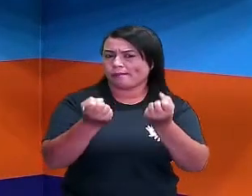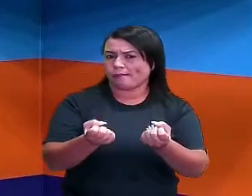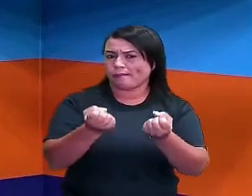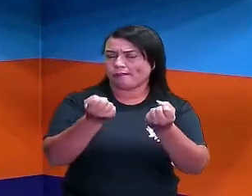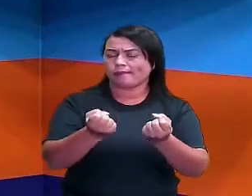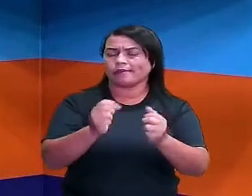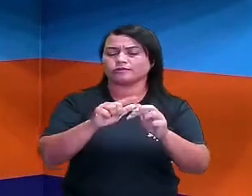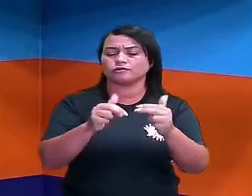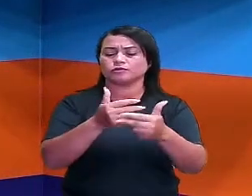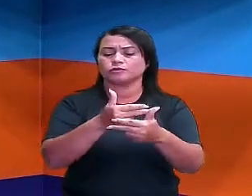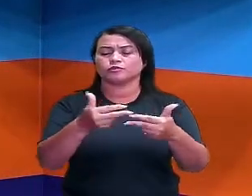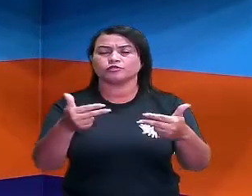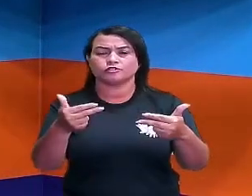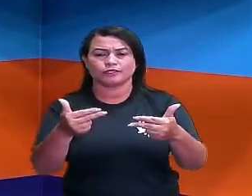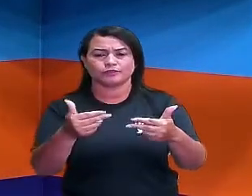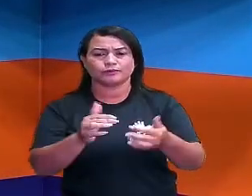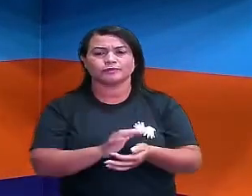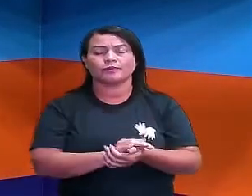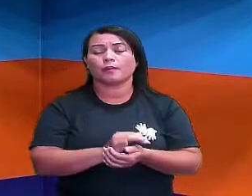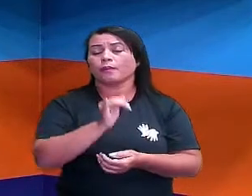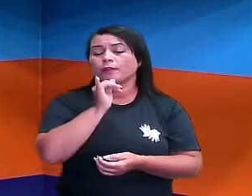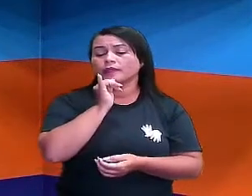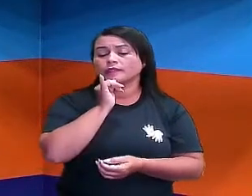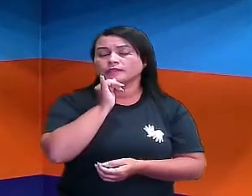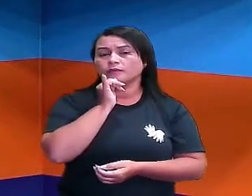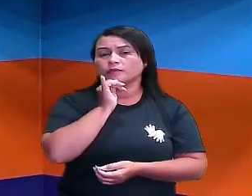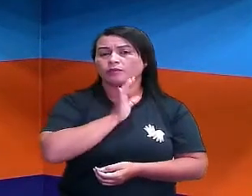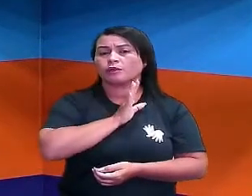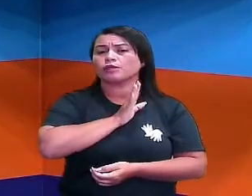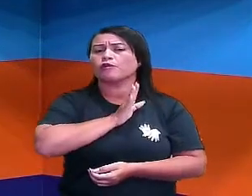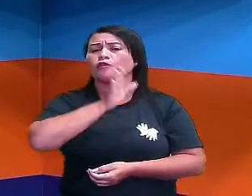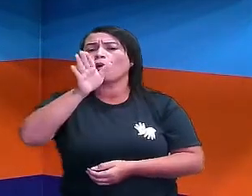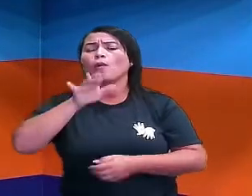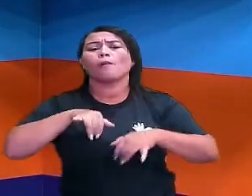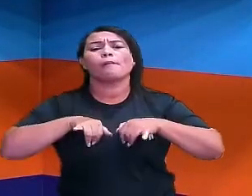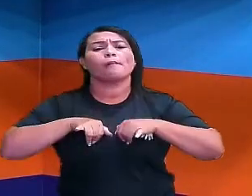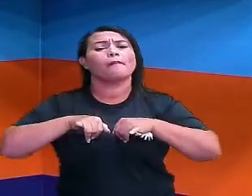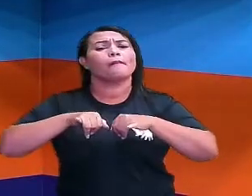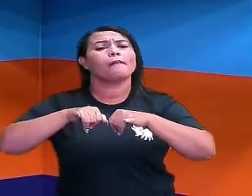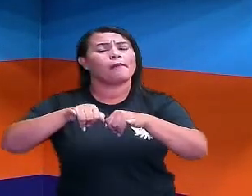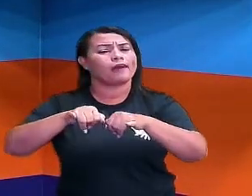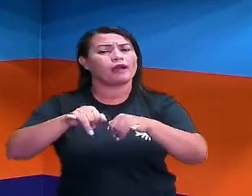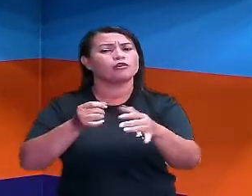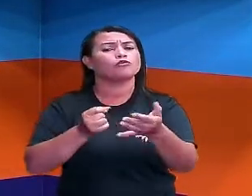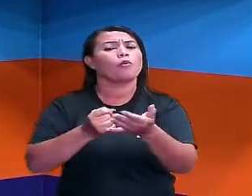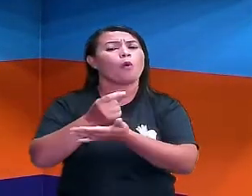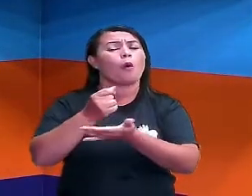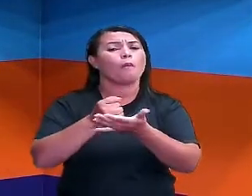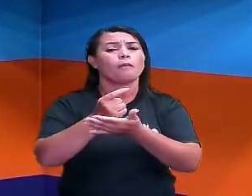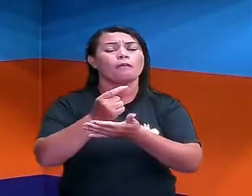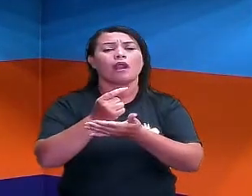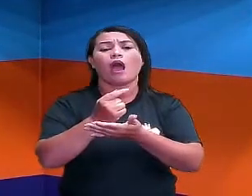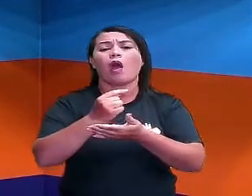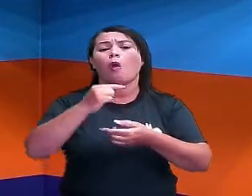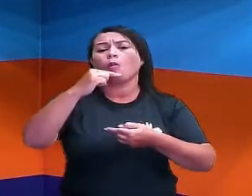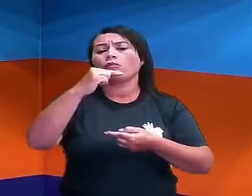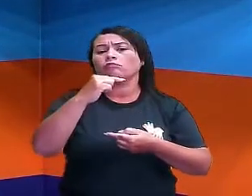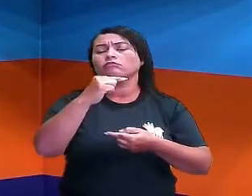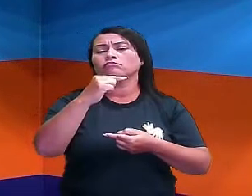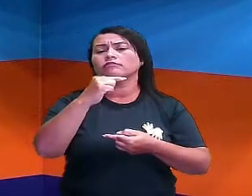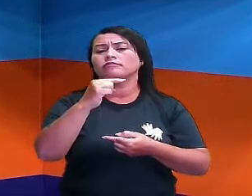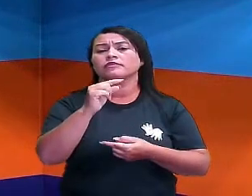objetos, dos produtos. Por exemplo, quando eu vou no mercado, que eu vou comprar um pacote de feijão,